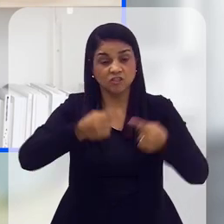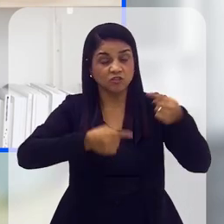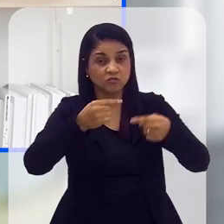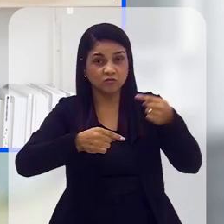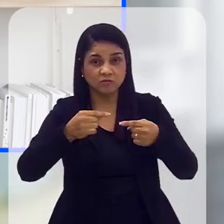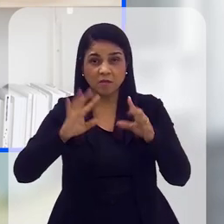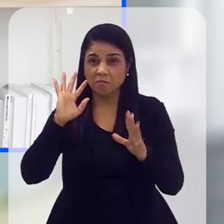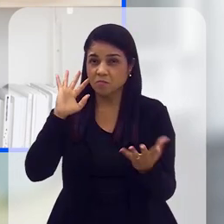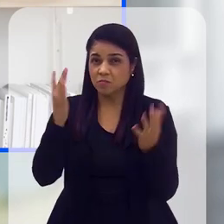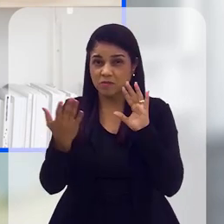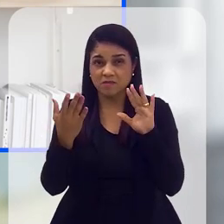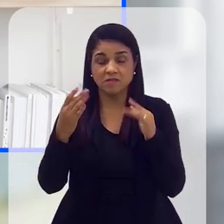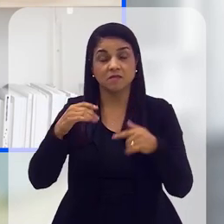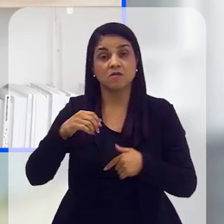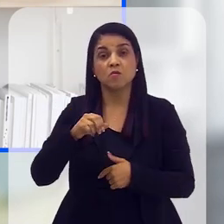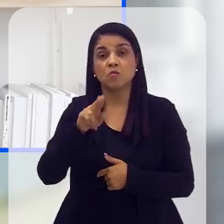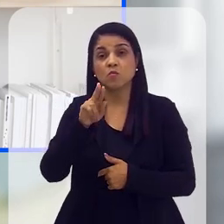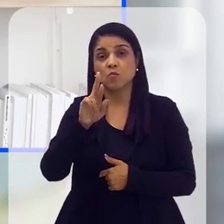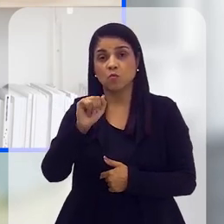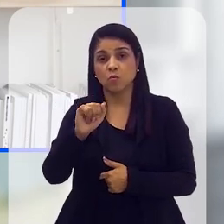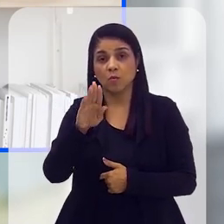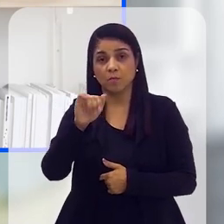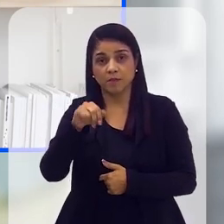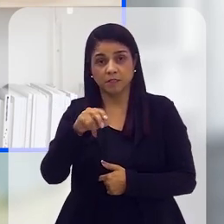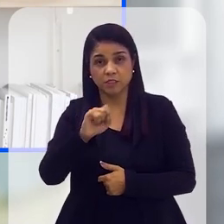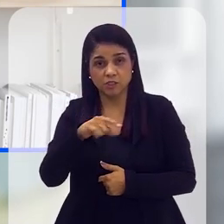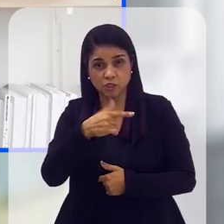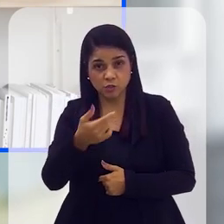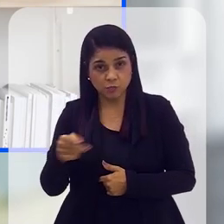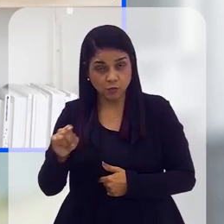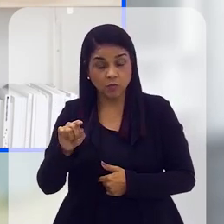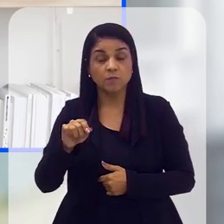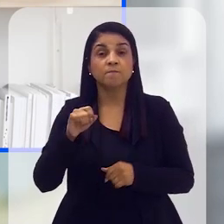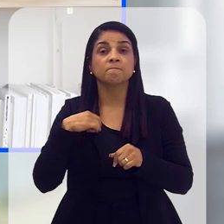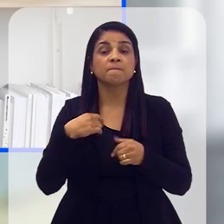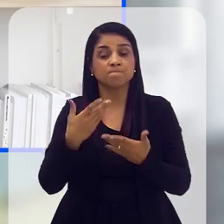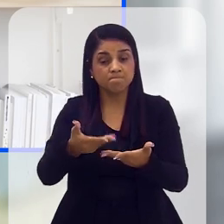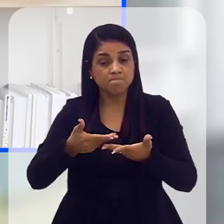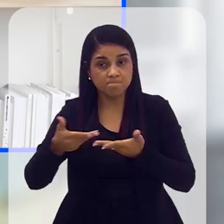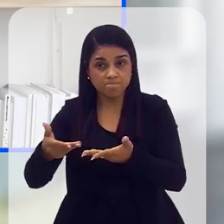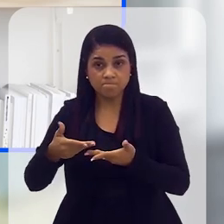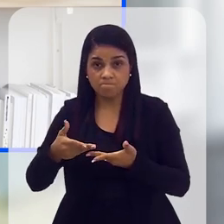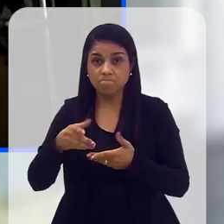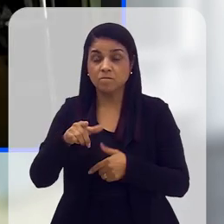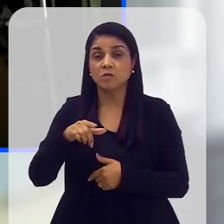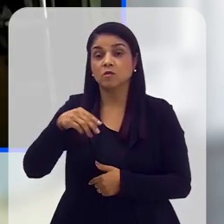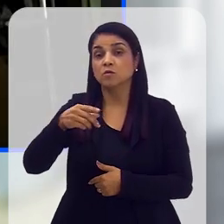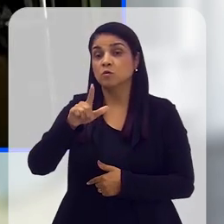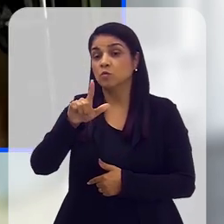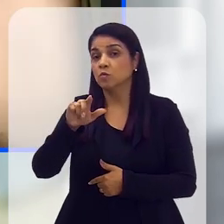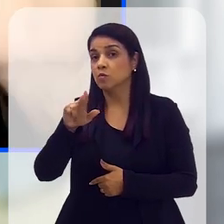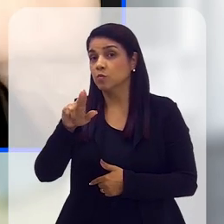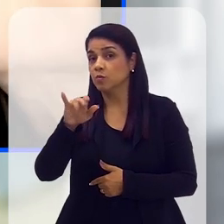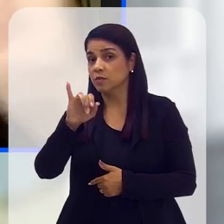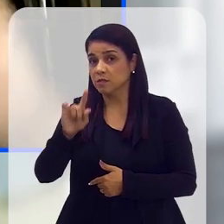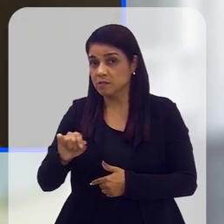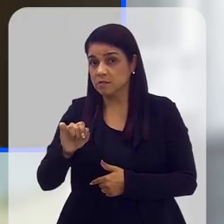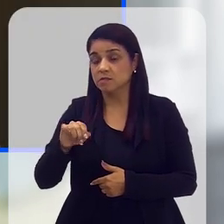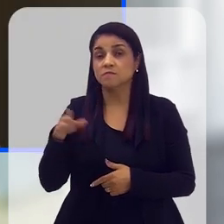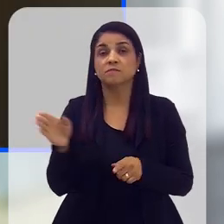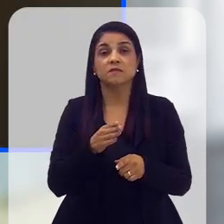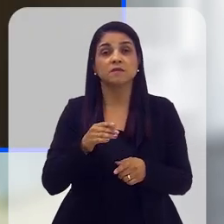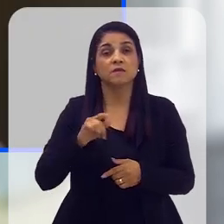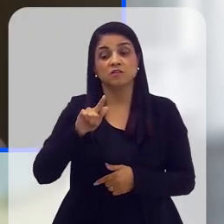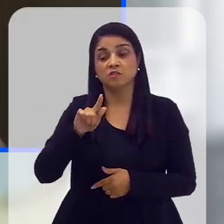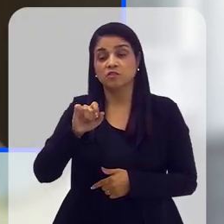climáticas e urbanismo, convidamos o historiador e colaborador do Departamento de História da Unicamp, Luiz Marques, e também a